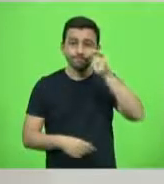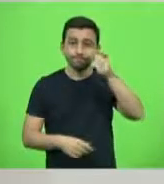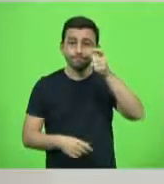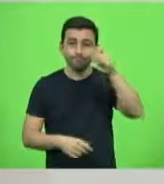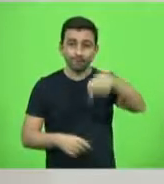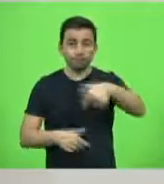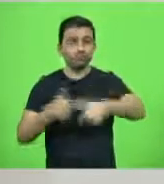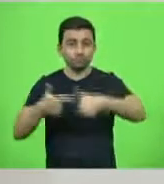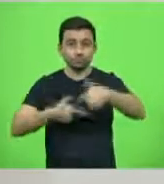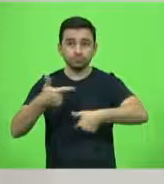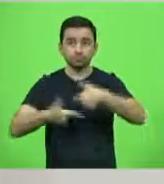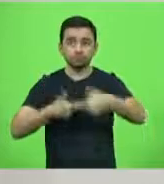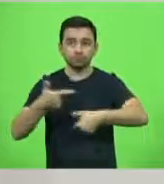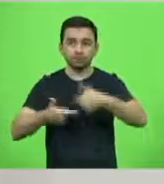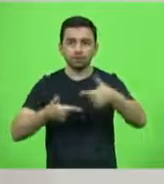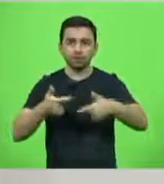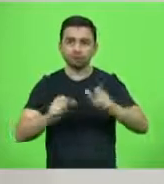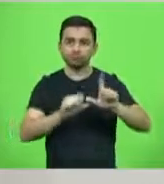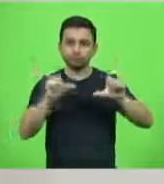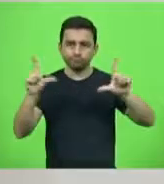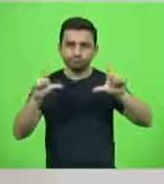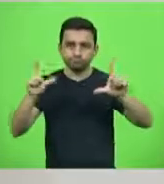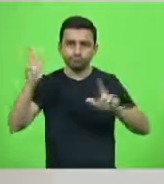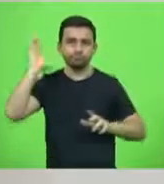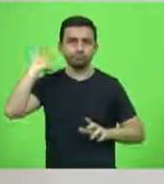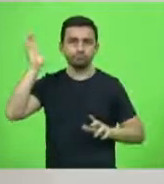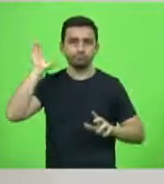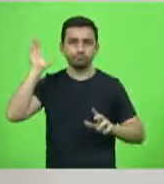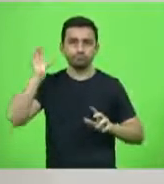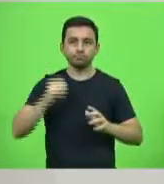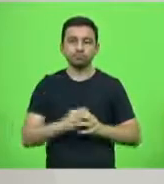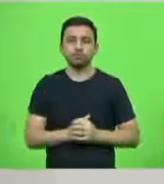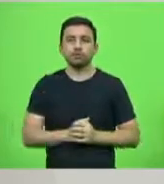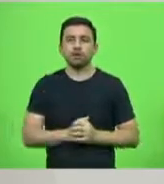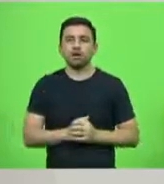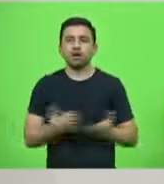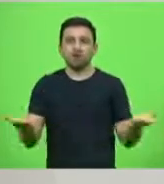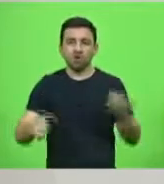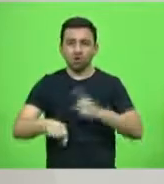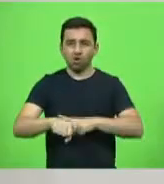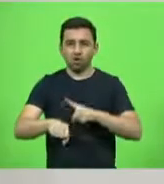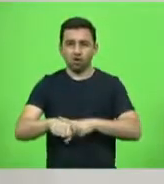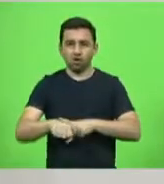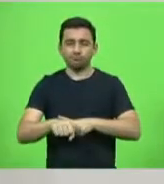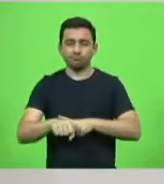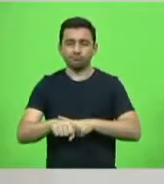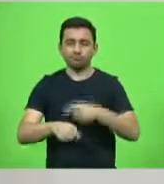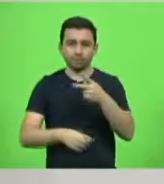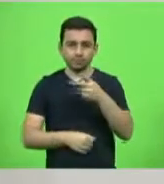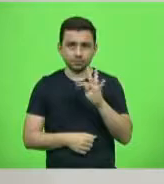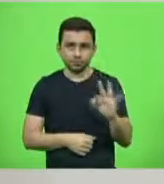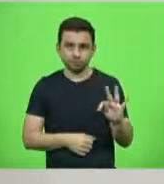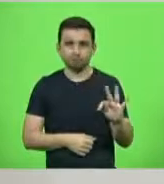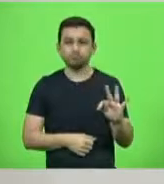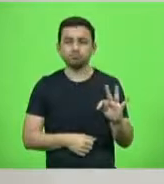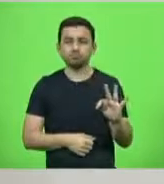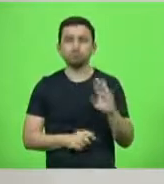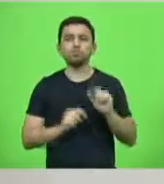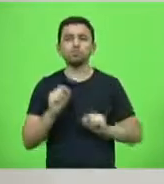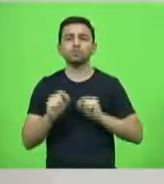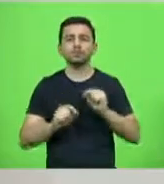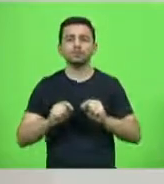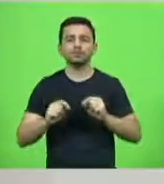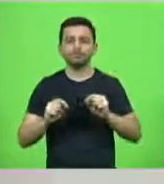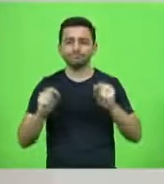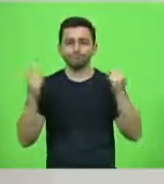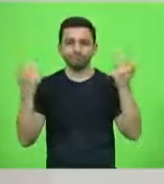trabalho pelos veículos de comunicação da LESC. Hoje eu uso o horário do nosso Partido dos Trabalhadores e Trabalhadoras para celebrar o